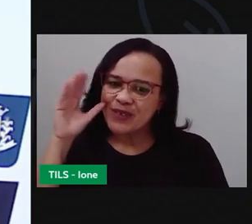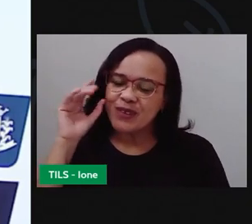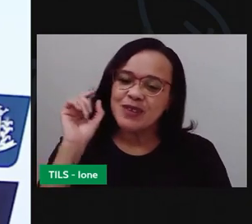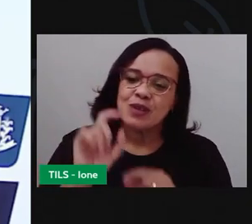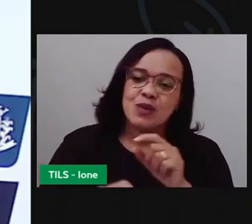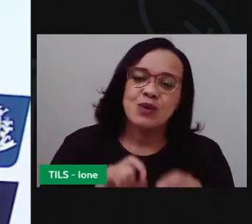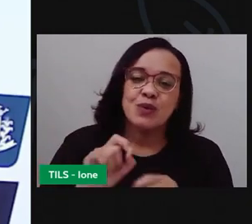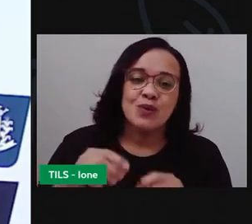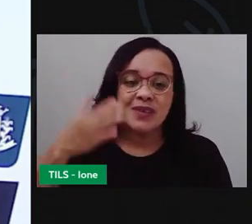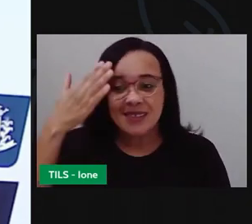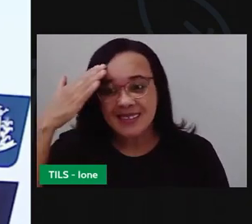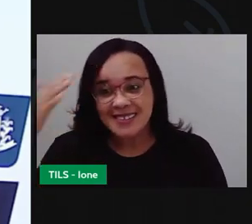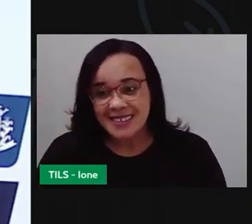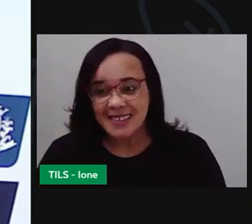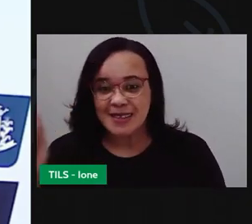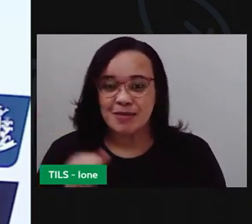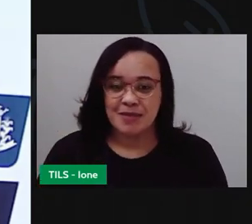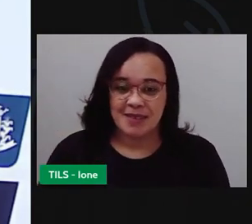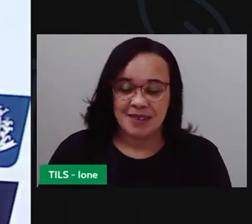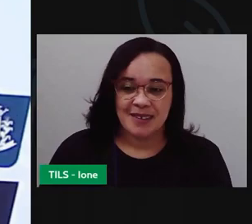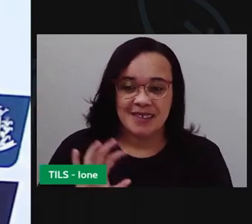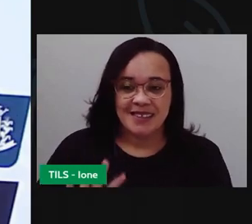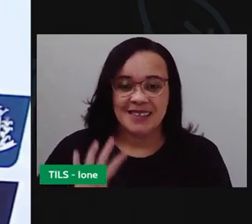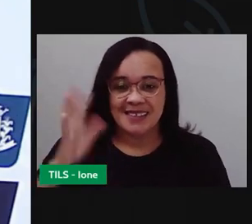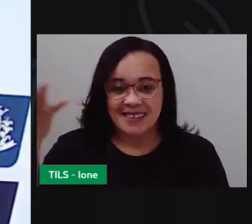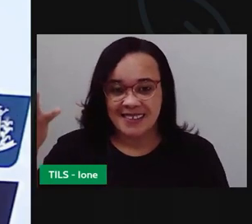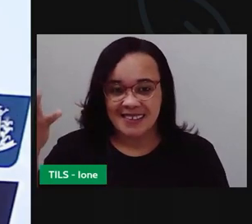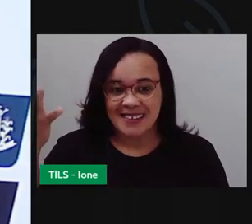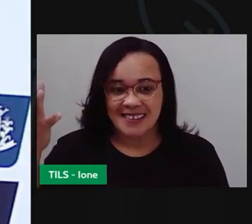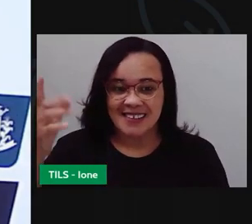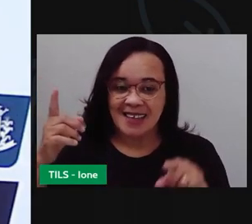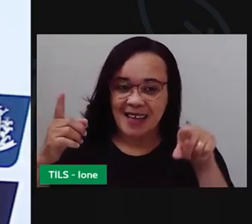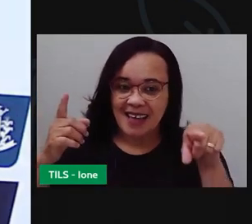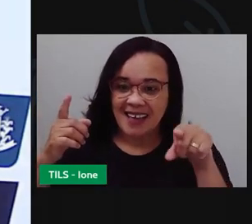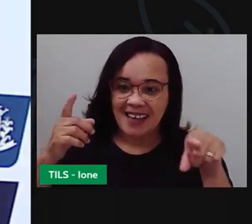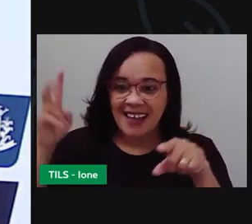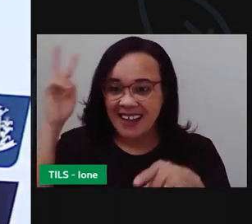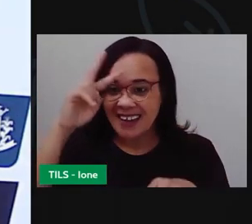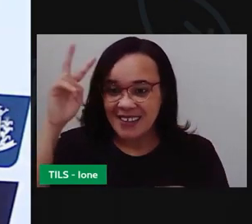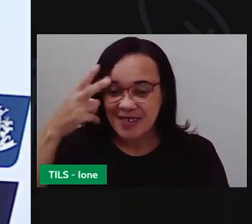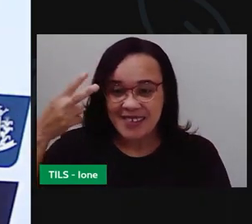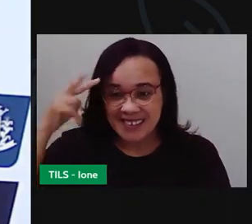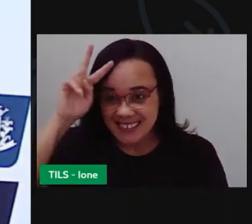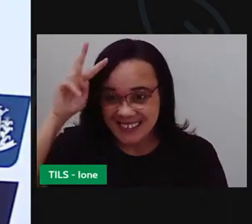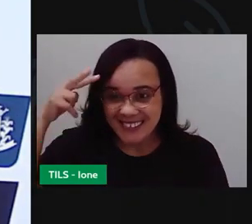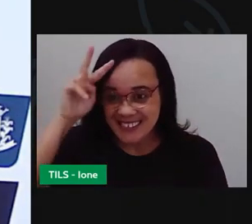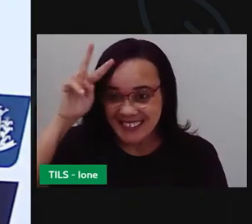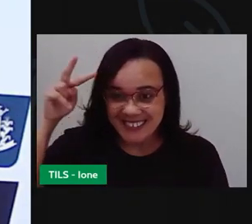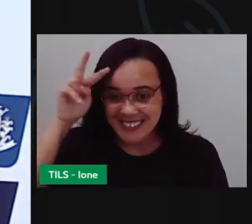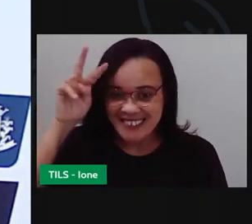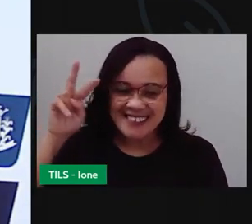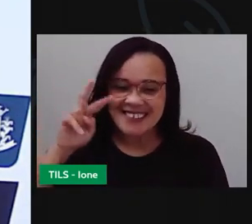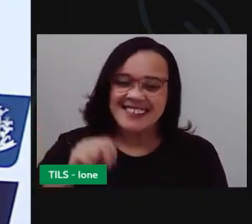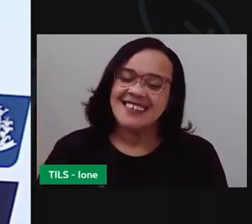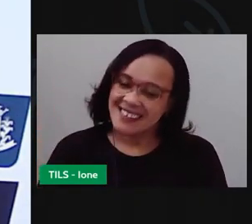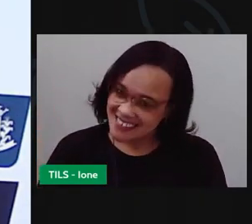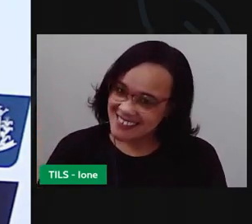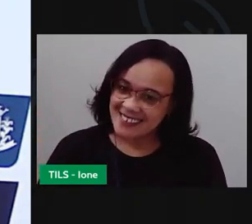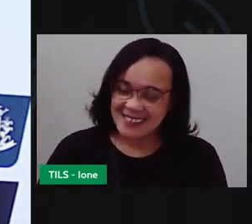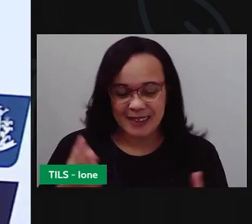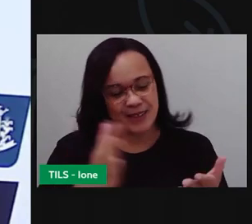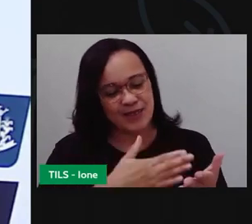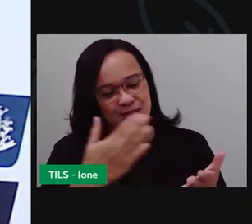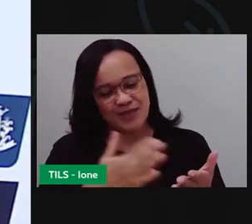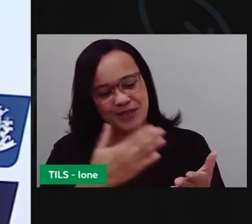saber o que é que aconteceu nessa história aqui, que está sendo contada nesse livro.